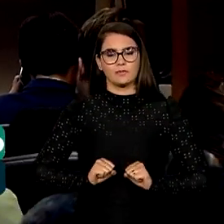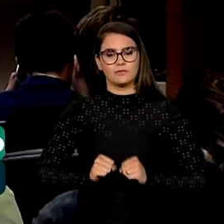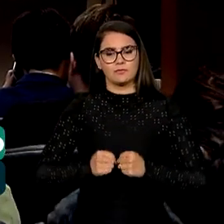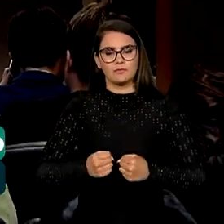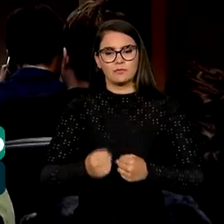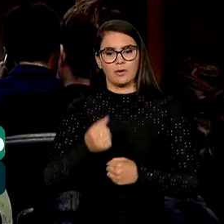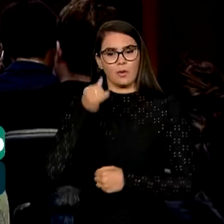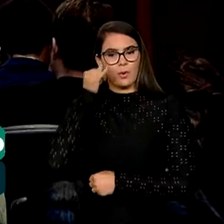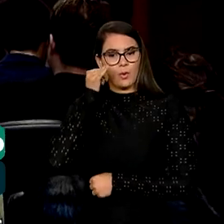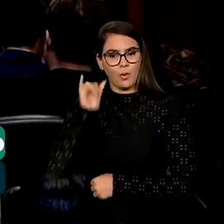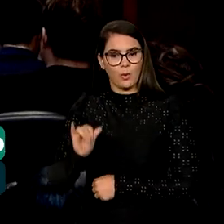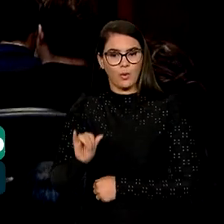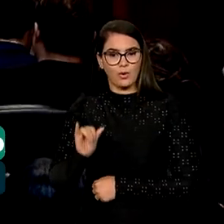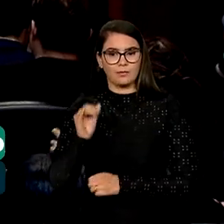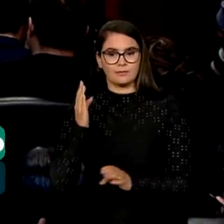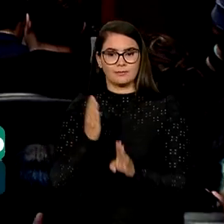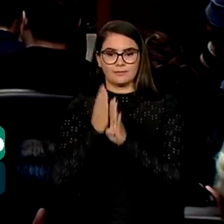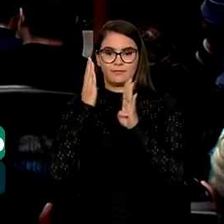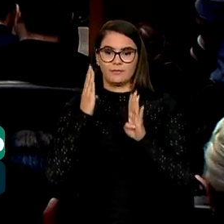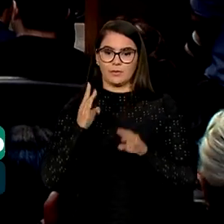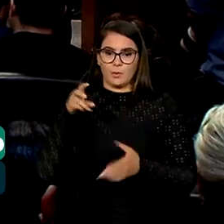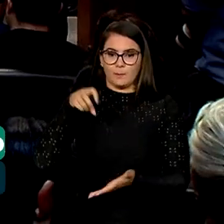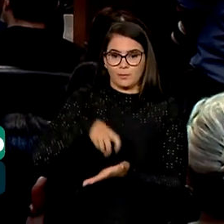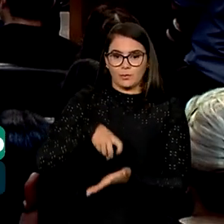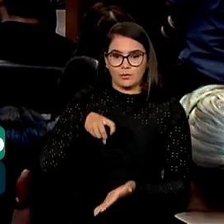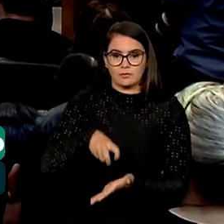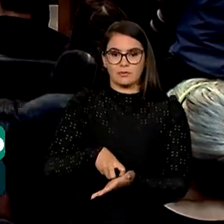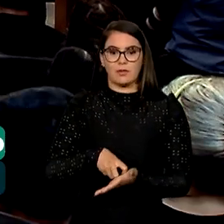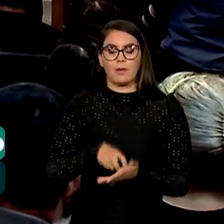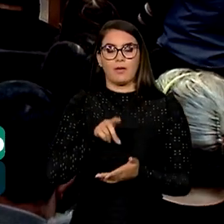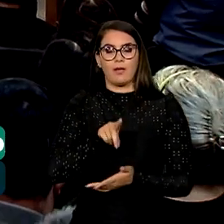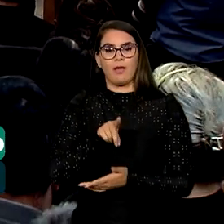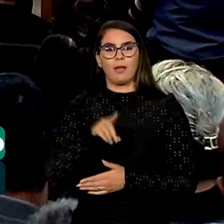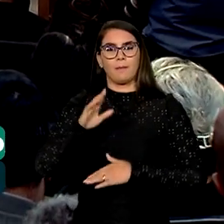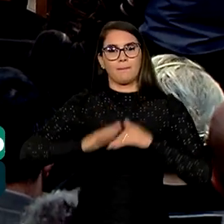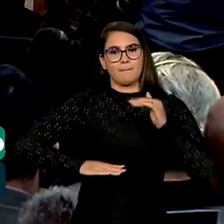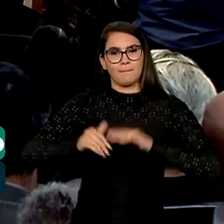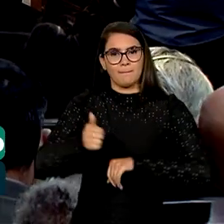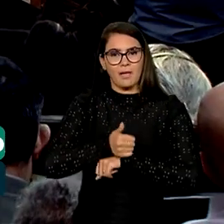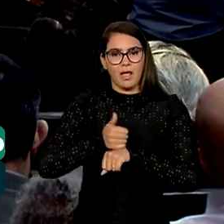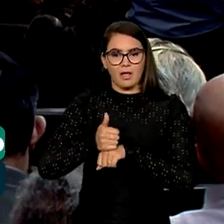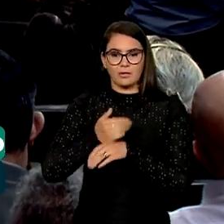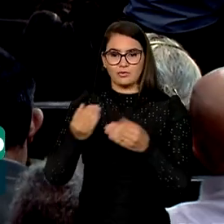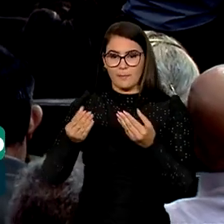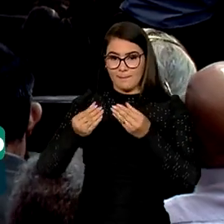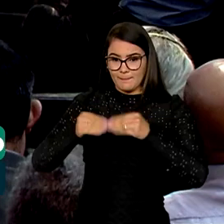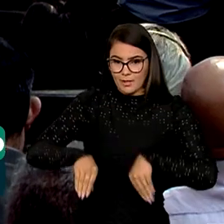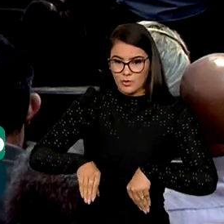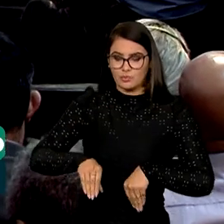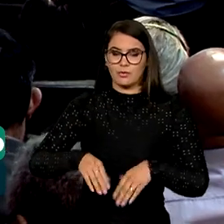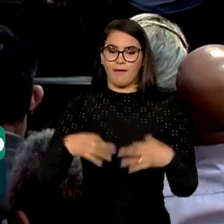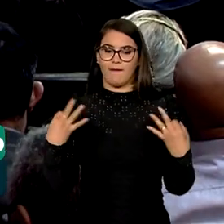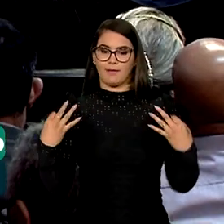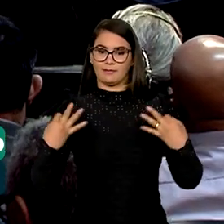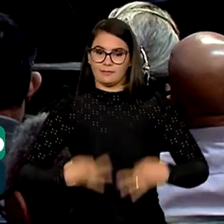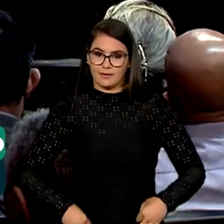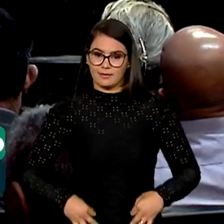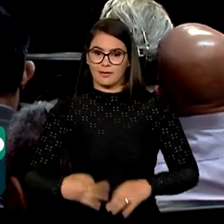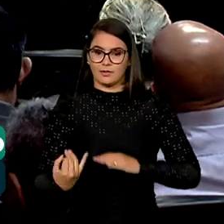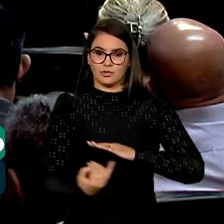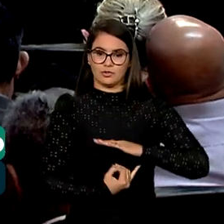à prevenção, detecção, punição e remediação de práticas prejudiciais à integridade